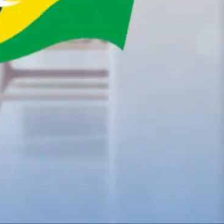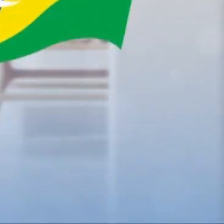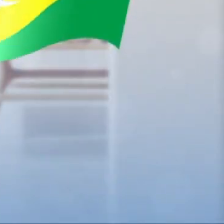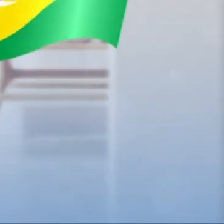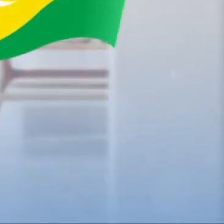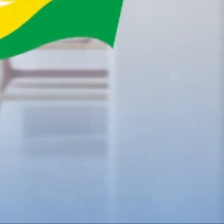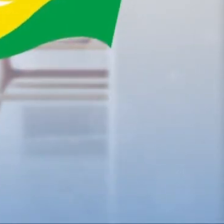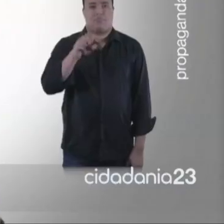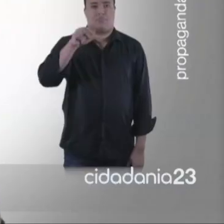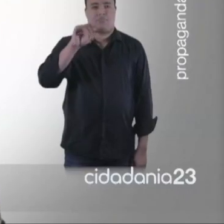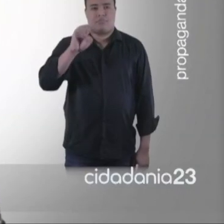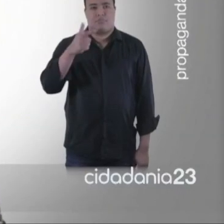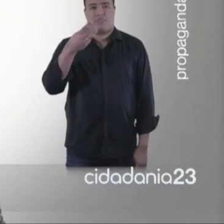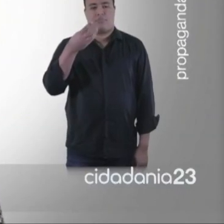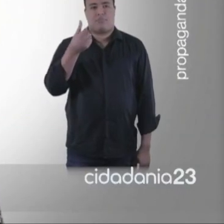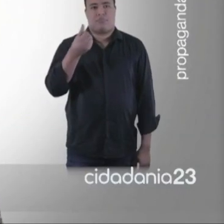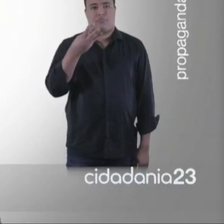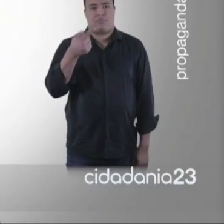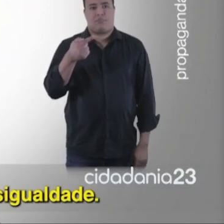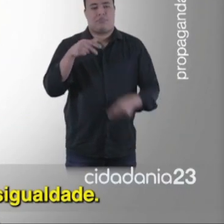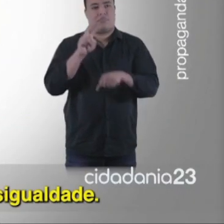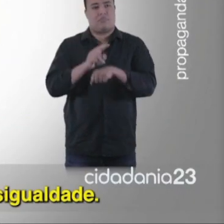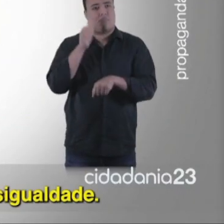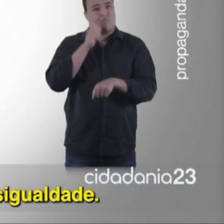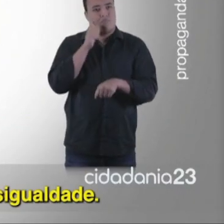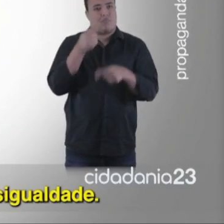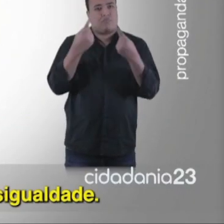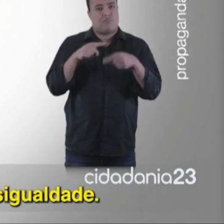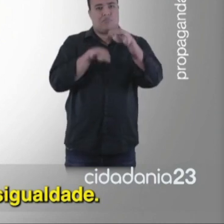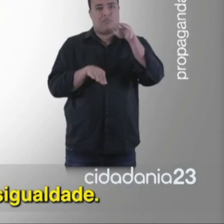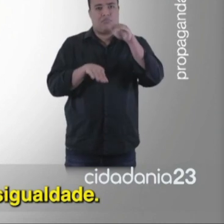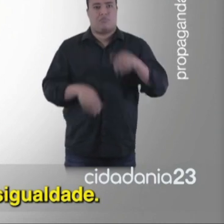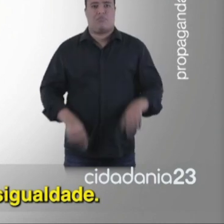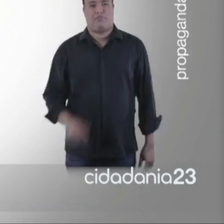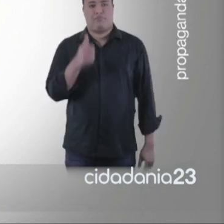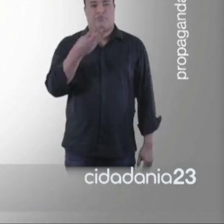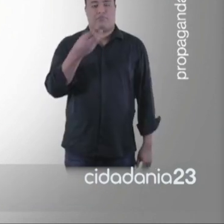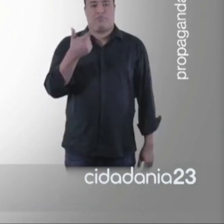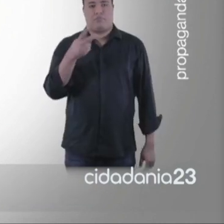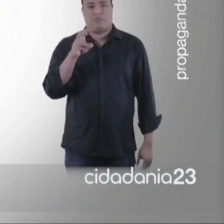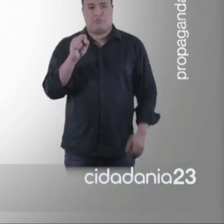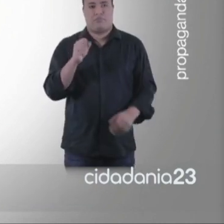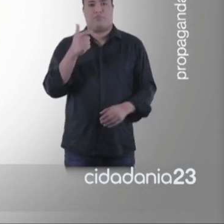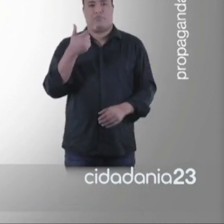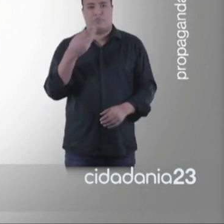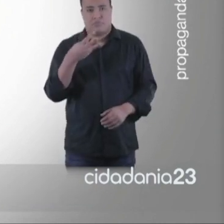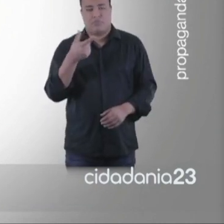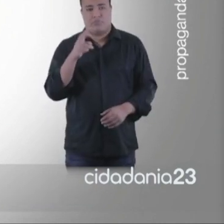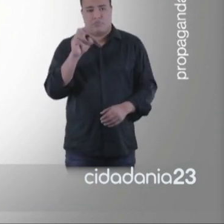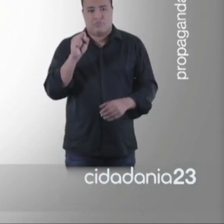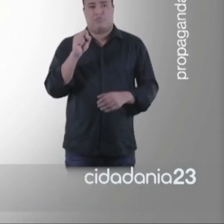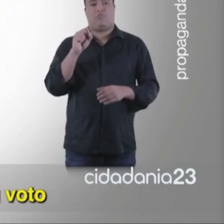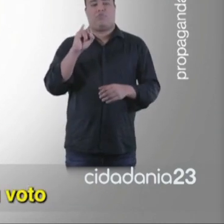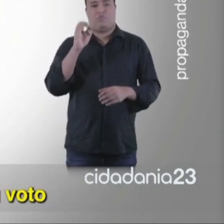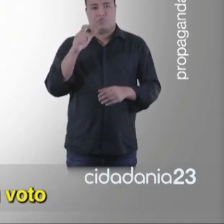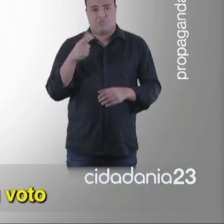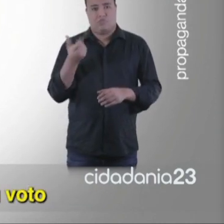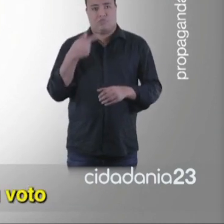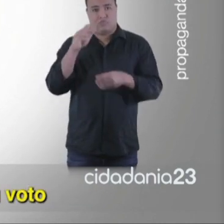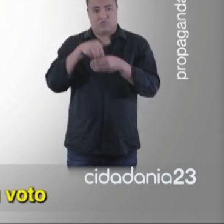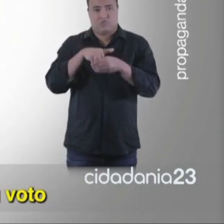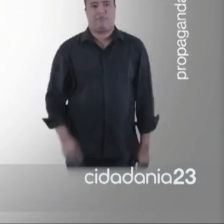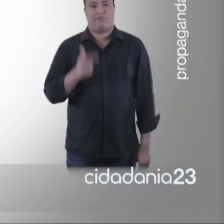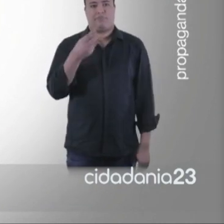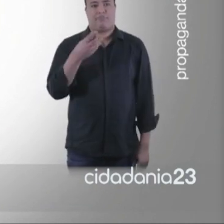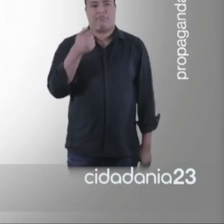45474. Denise Vieira, 23637. Em defesa da mulher, conta a desigualdade. 23258. 23258. Joel Costa,